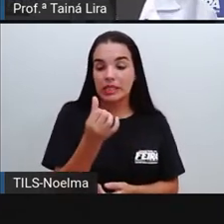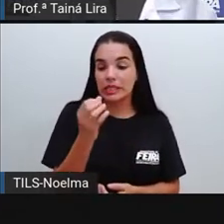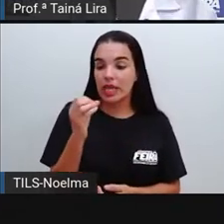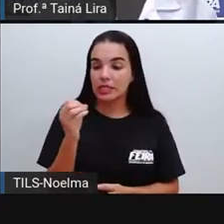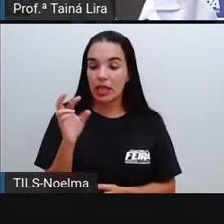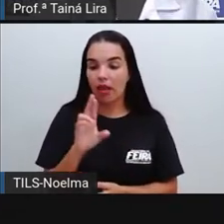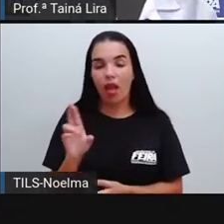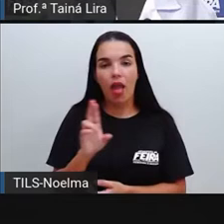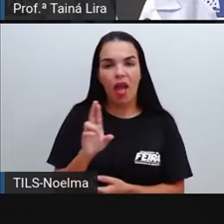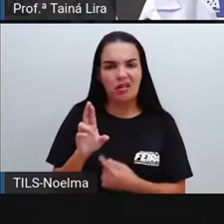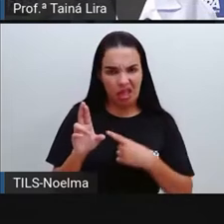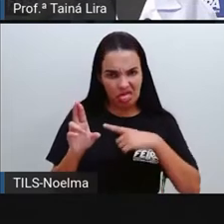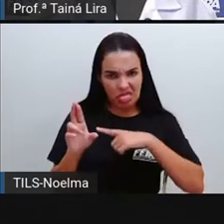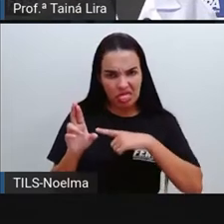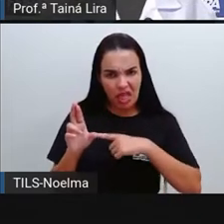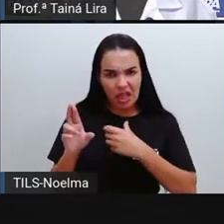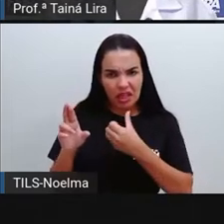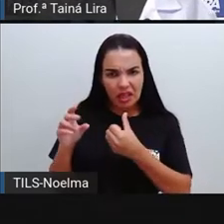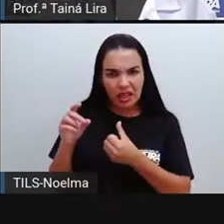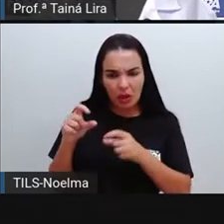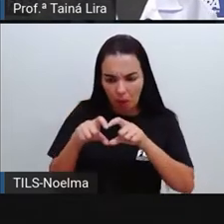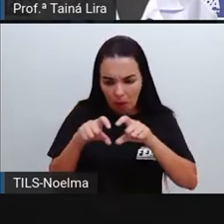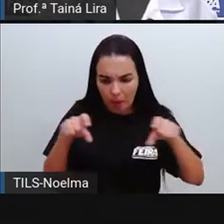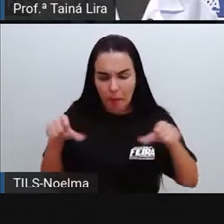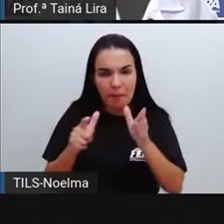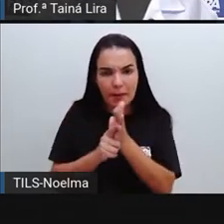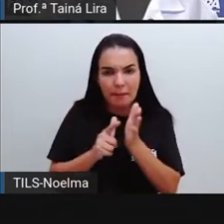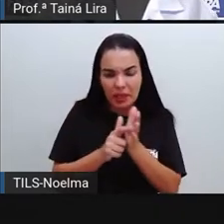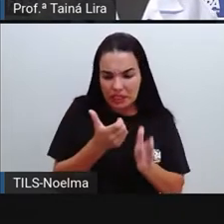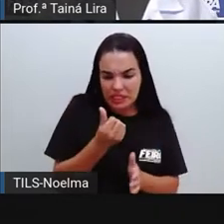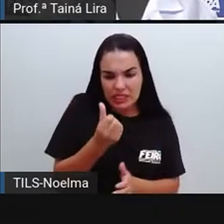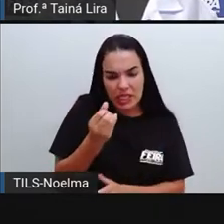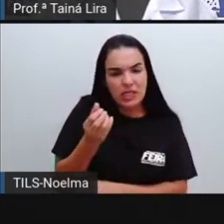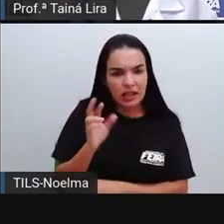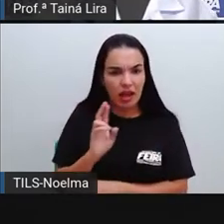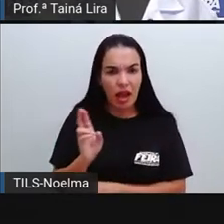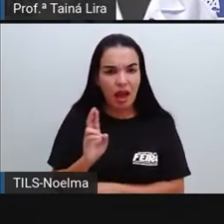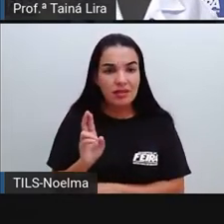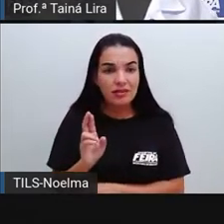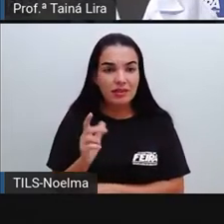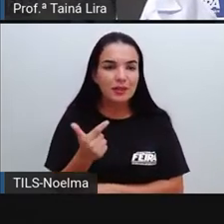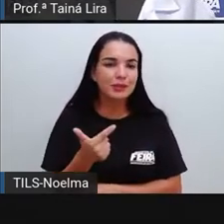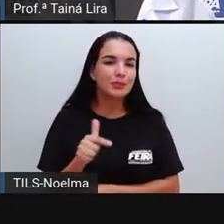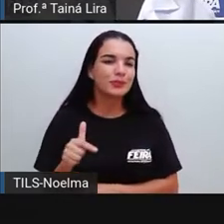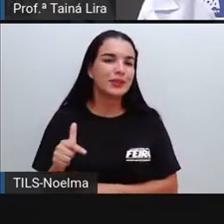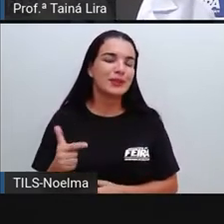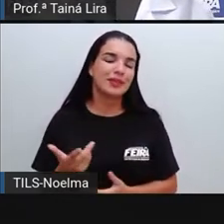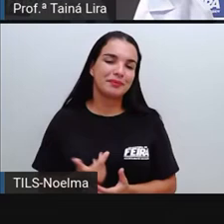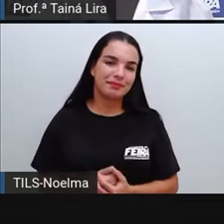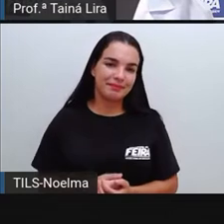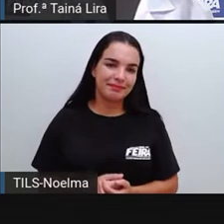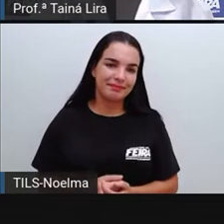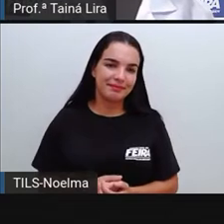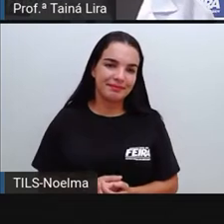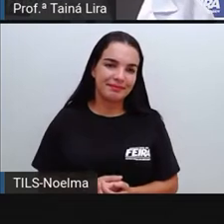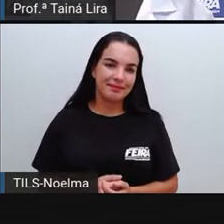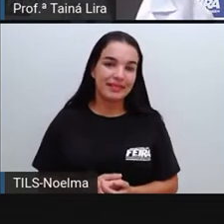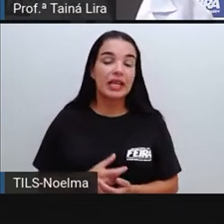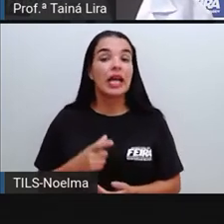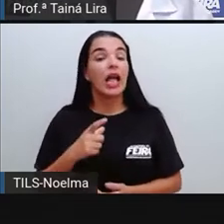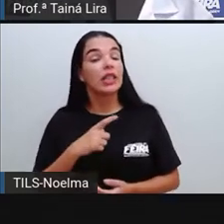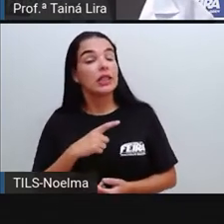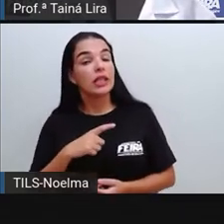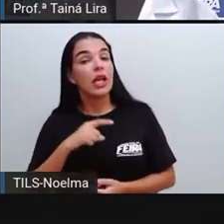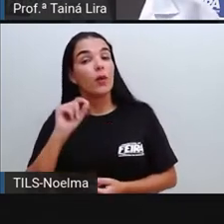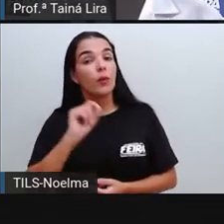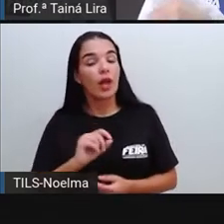reais. Nós não temos uma nota de 60 reais, como nós temos, por exemplo, de 10. Mas a